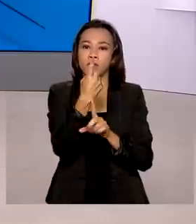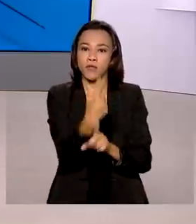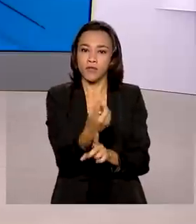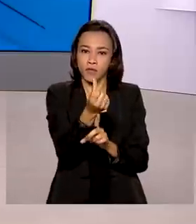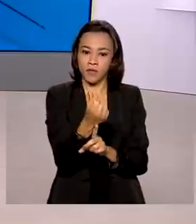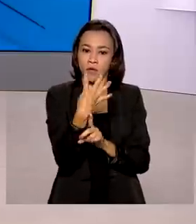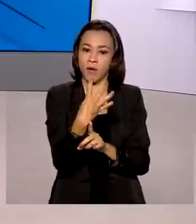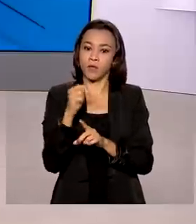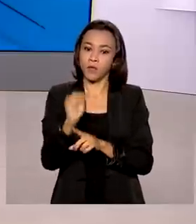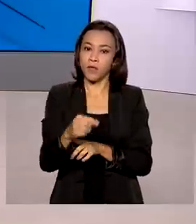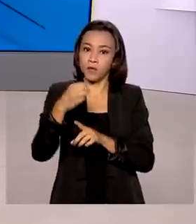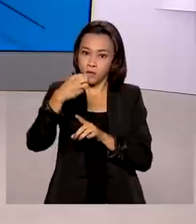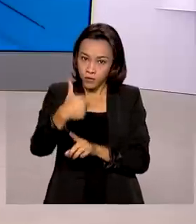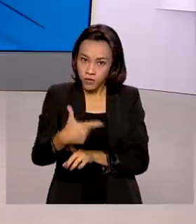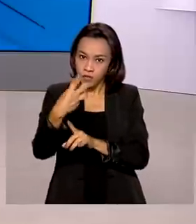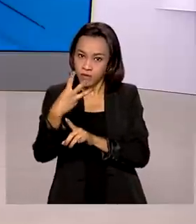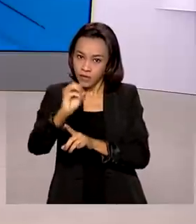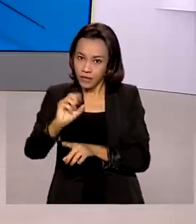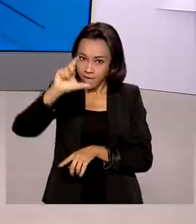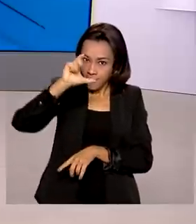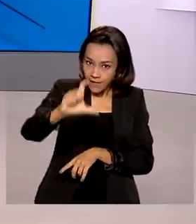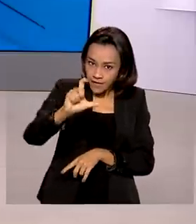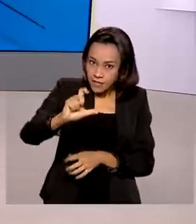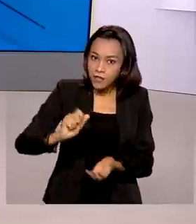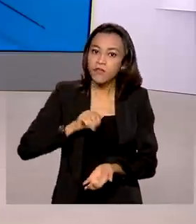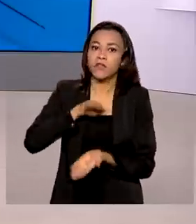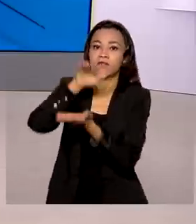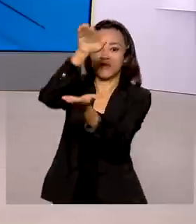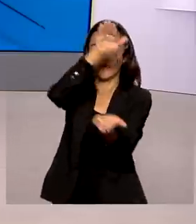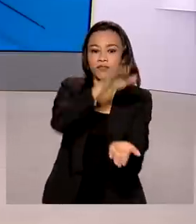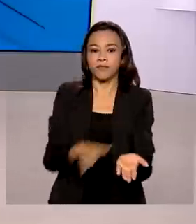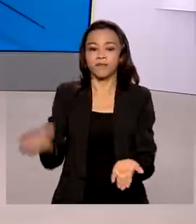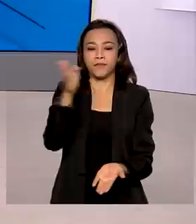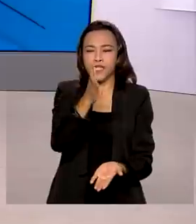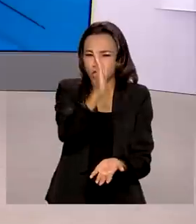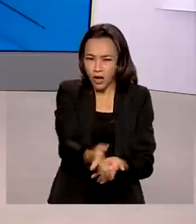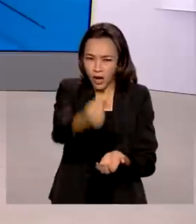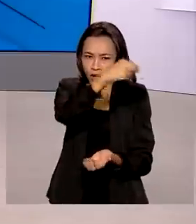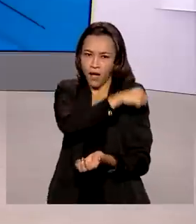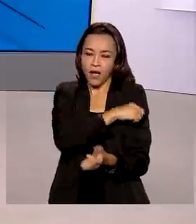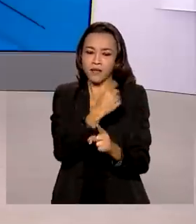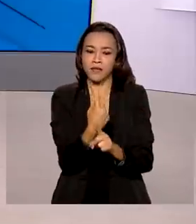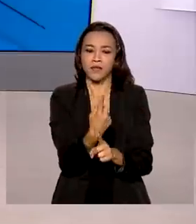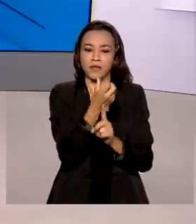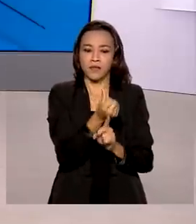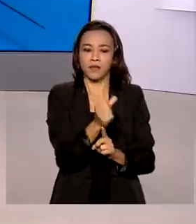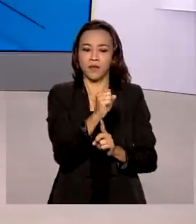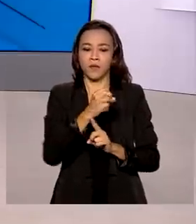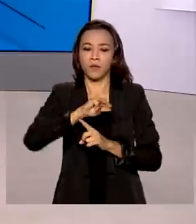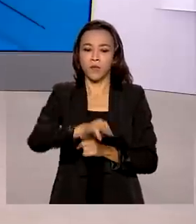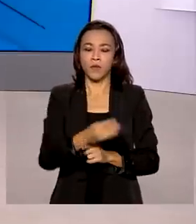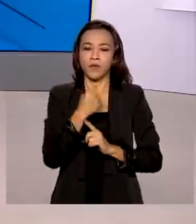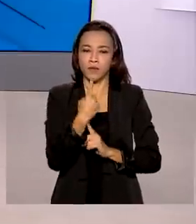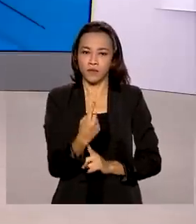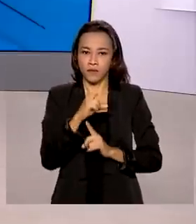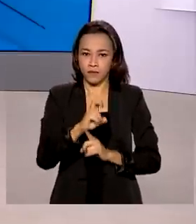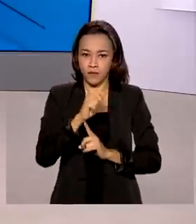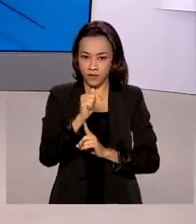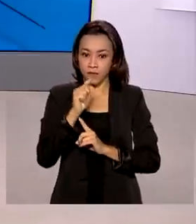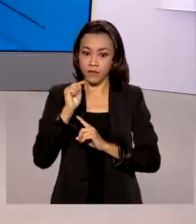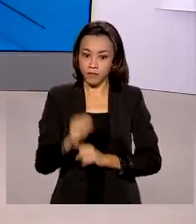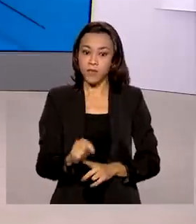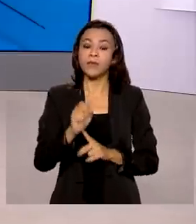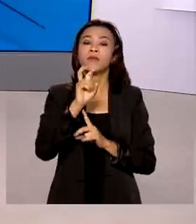230 doses de vacinas. As doses aplicadas somam 168 milhões, 157 mil e